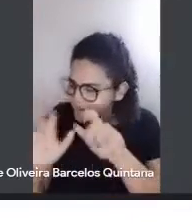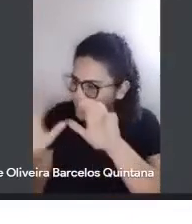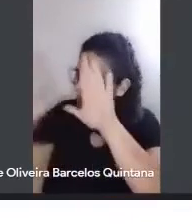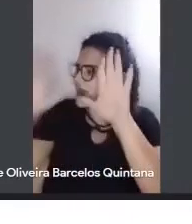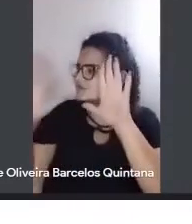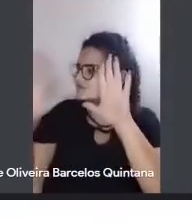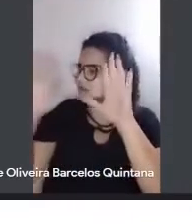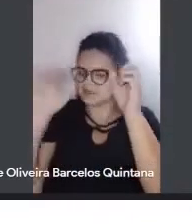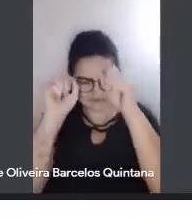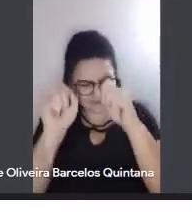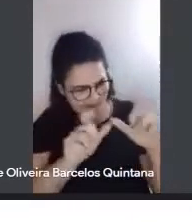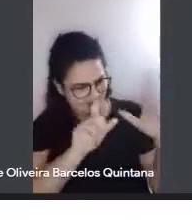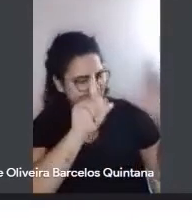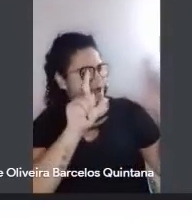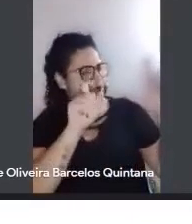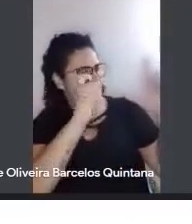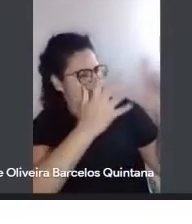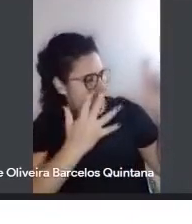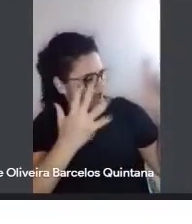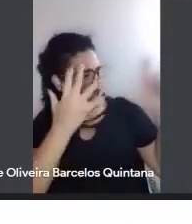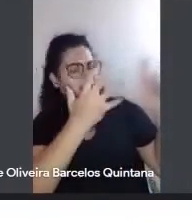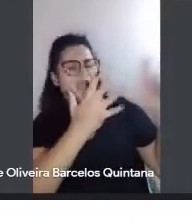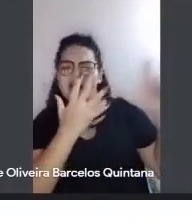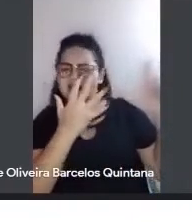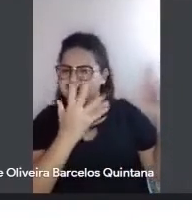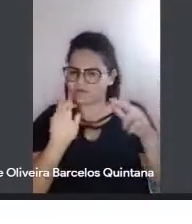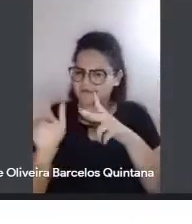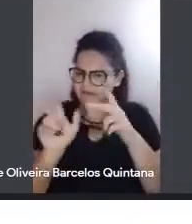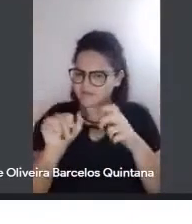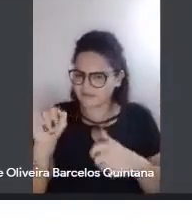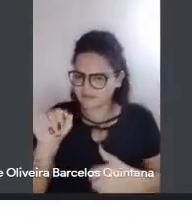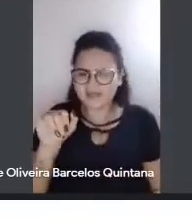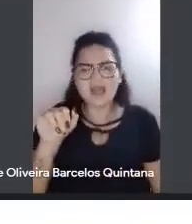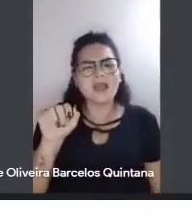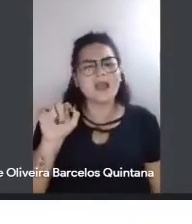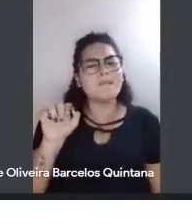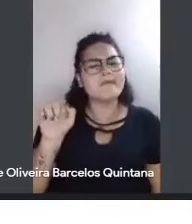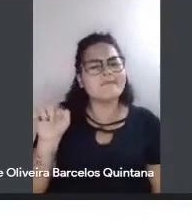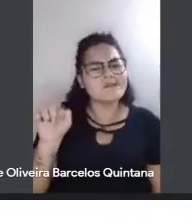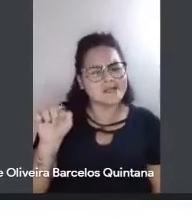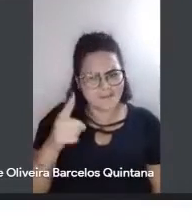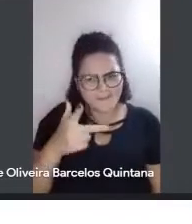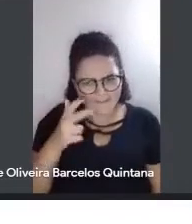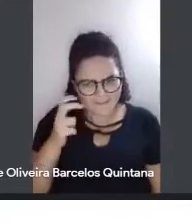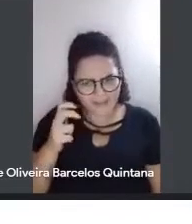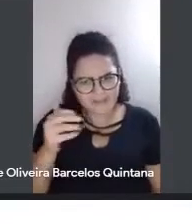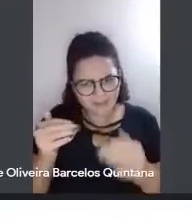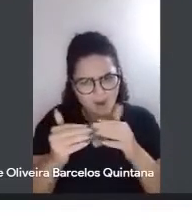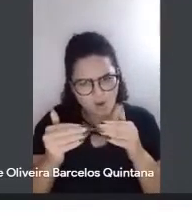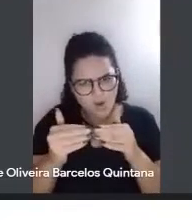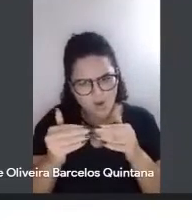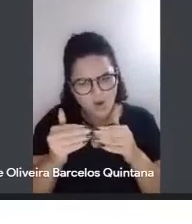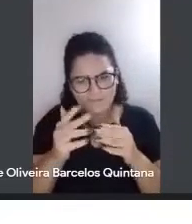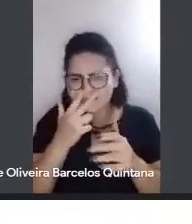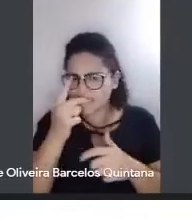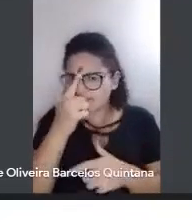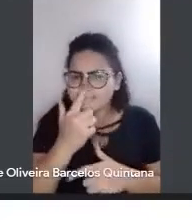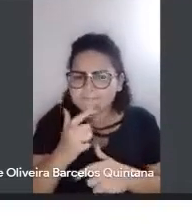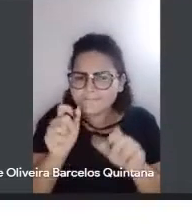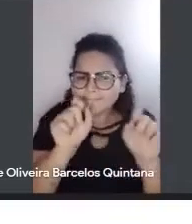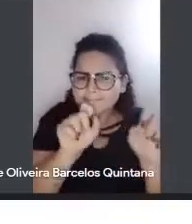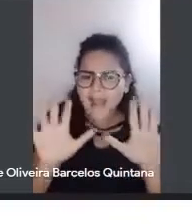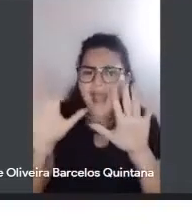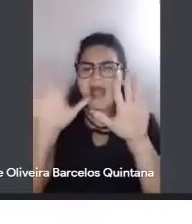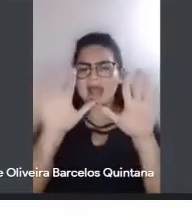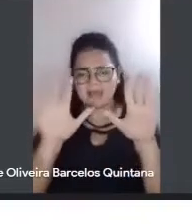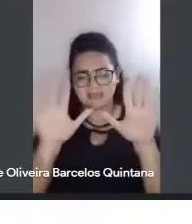deve perceber isso, como cineasta, não é, Neuilton? Não sei se você concorda com isso, são tantas imagens que ele está trazendo, vejam